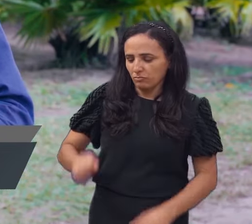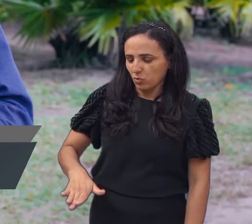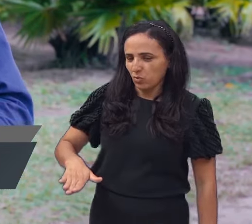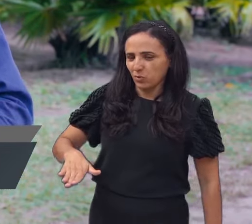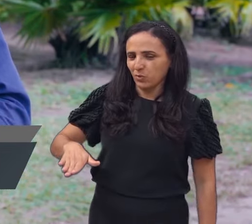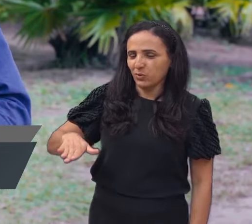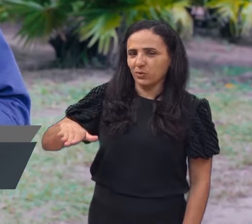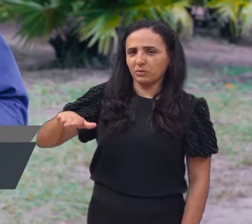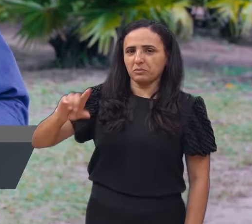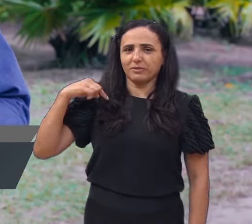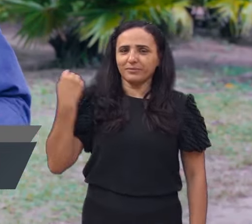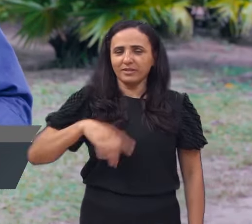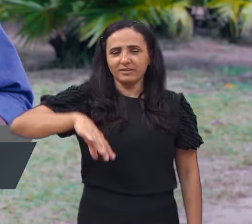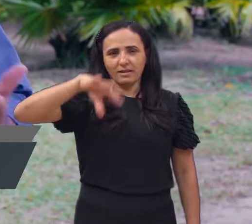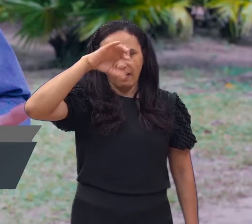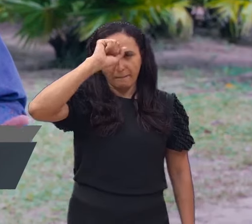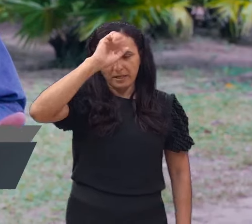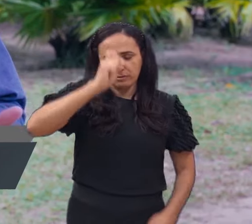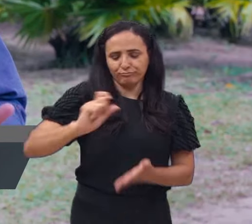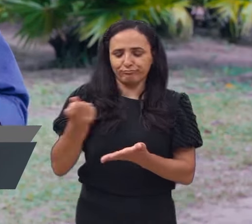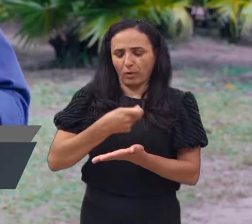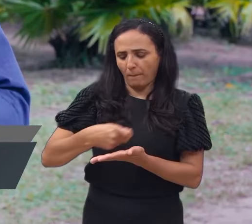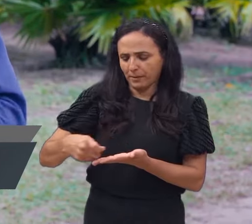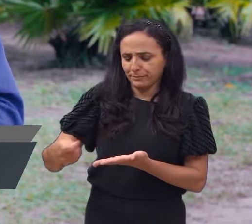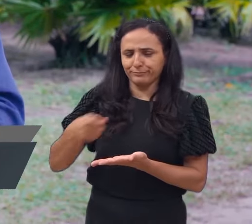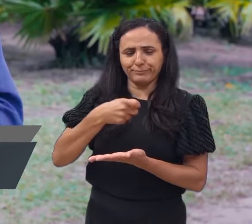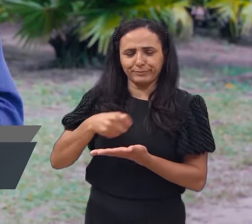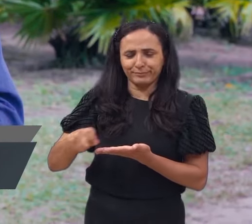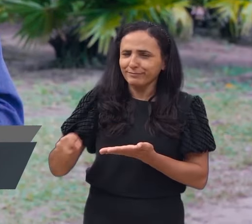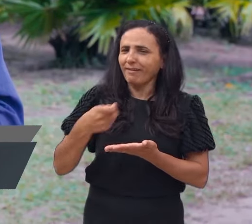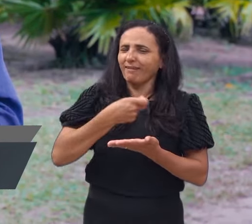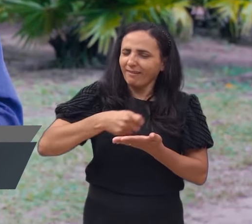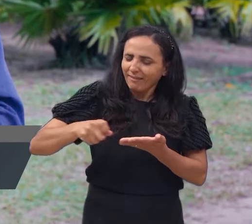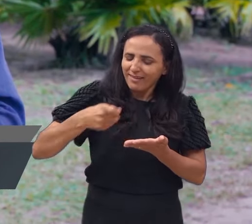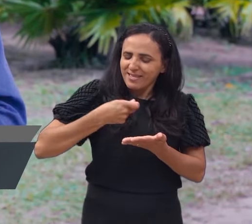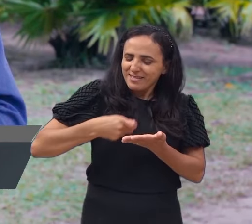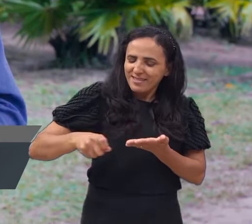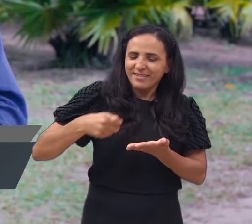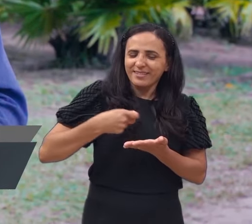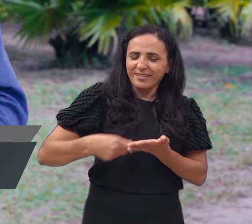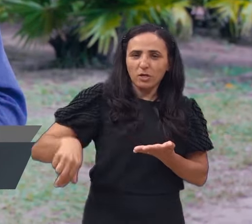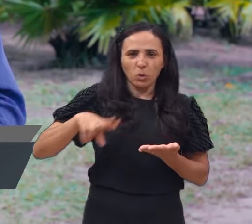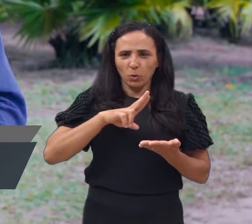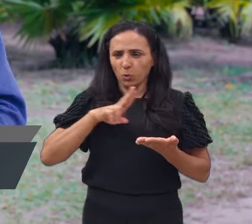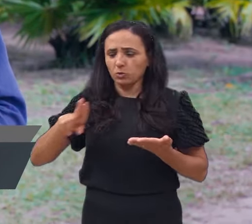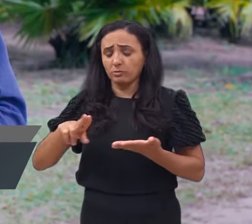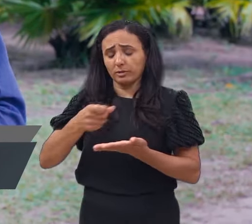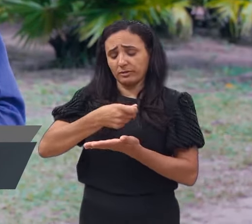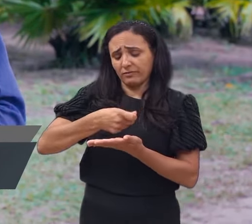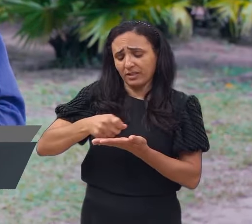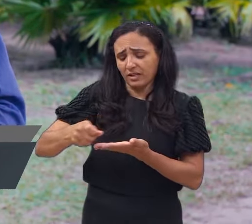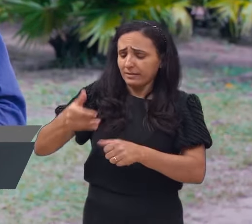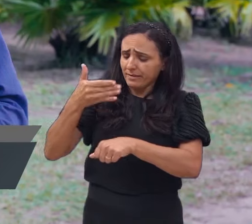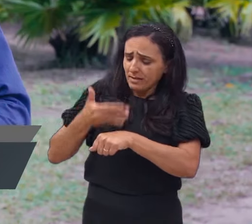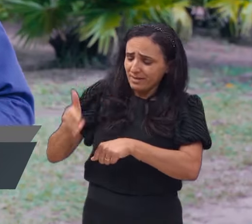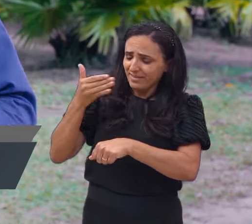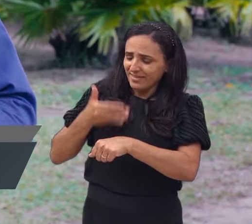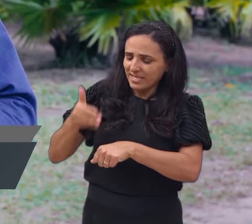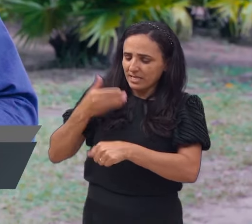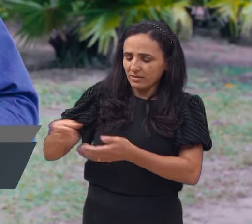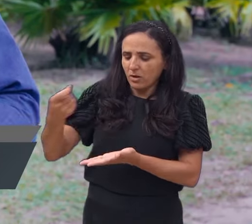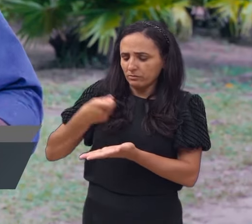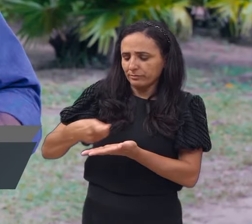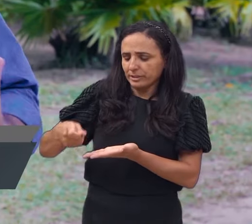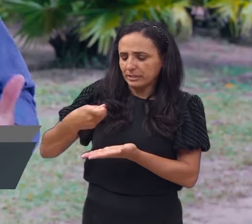cedo, é aprendermos o nosso nome. Acredito que você concorda comigo. O nome, ele leva